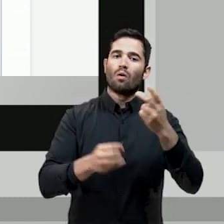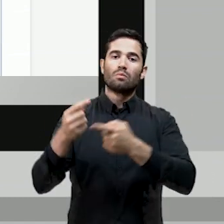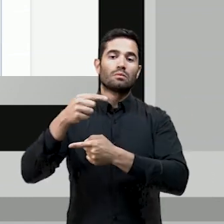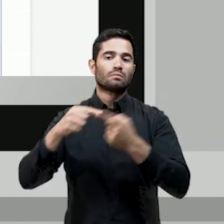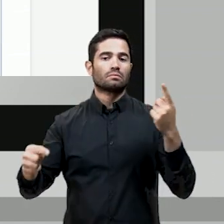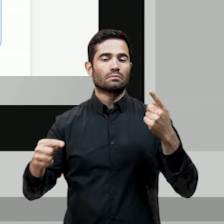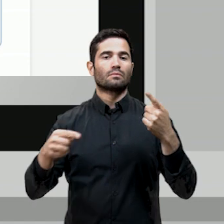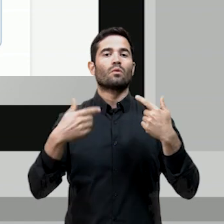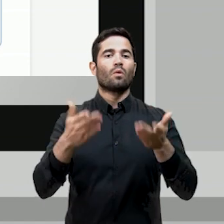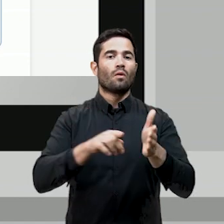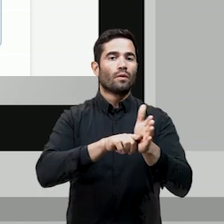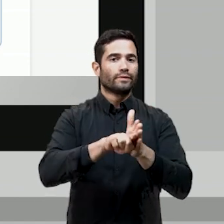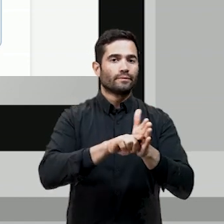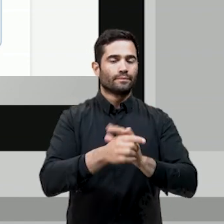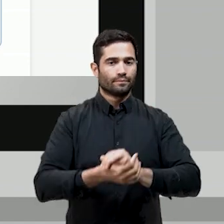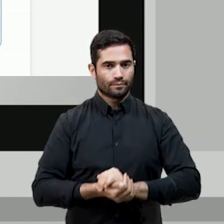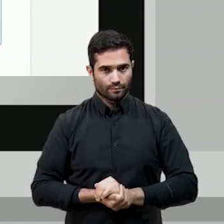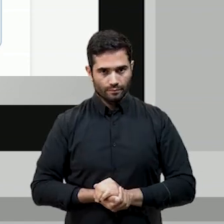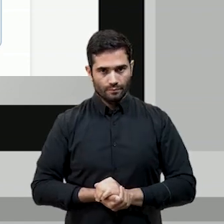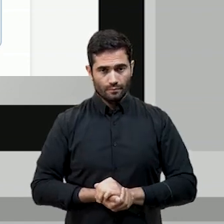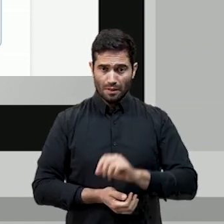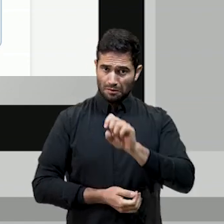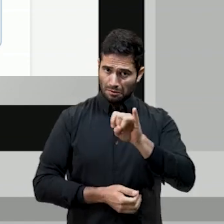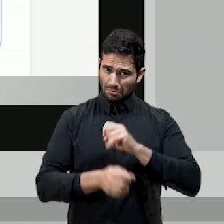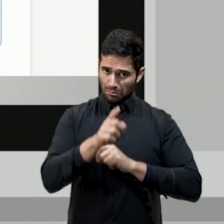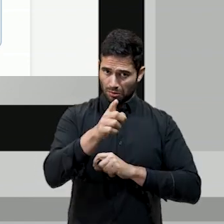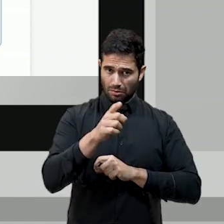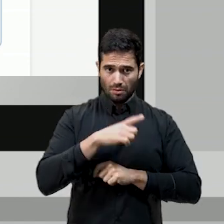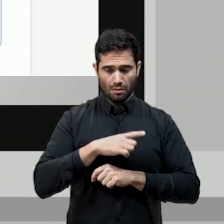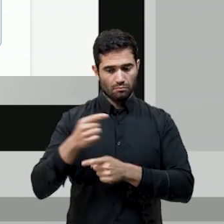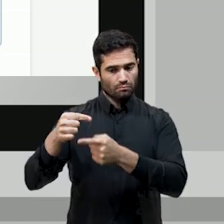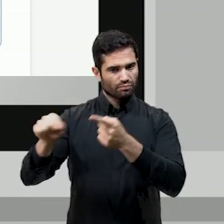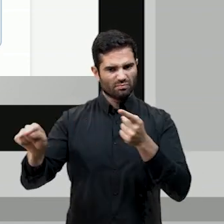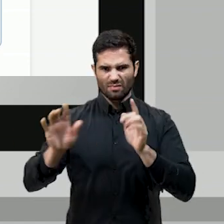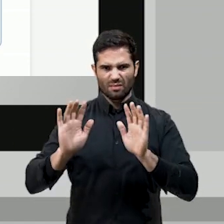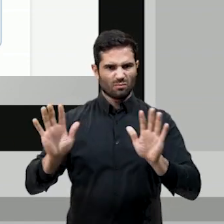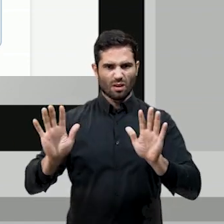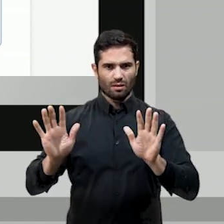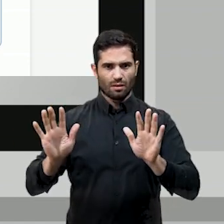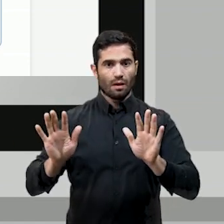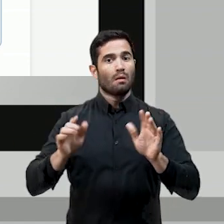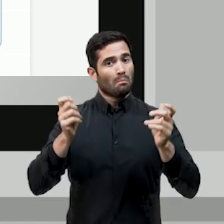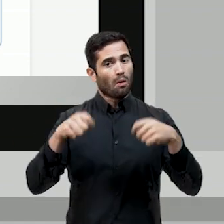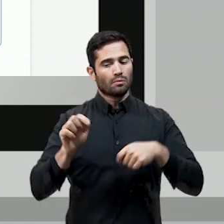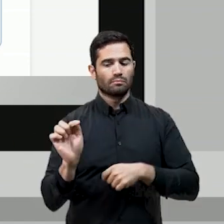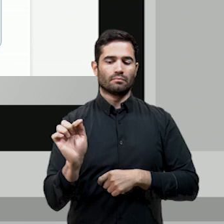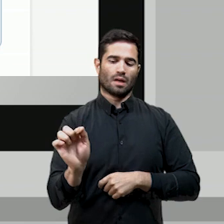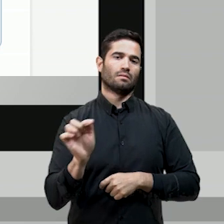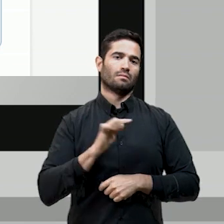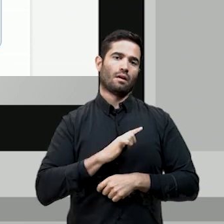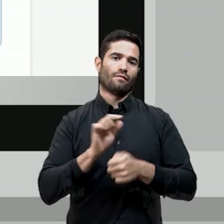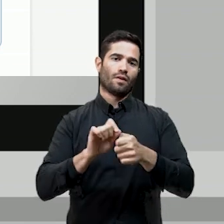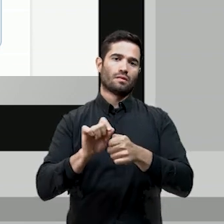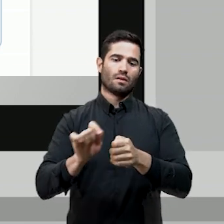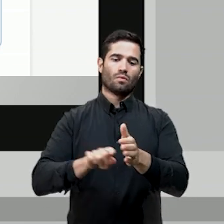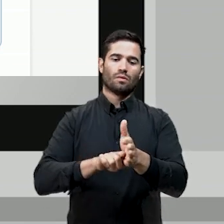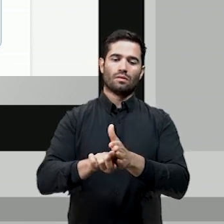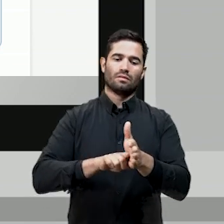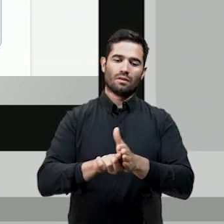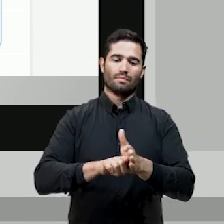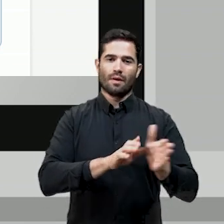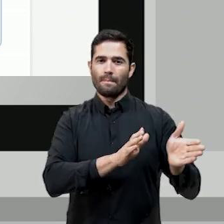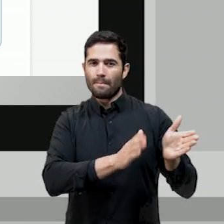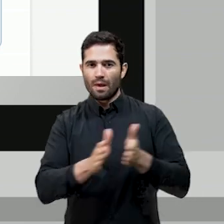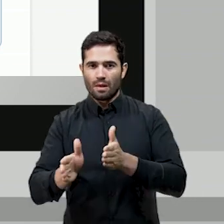exames periódicos. Se a sua opção for recusar, clique em Recuso realizar exames médicos periódicos, e